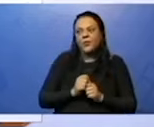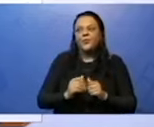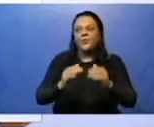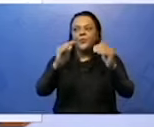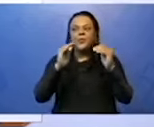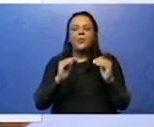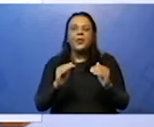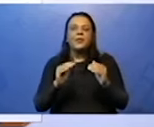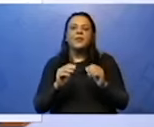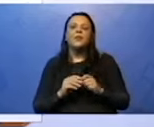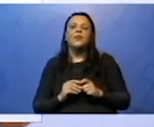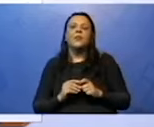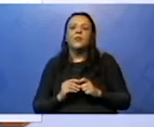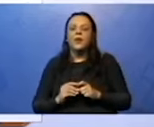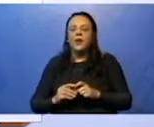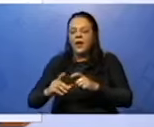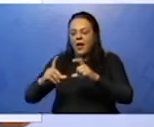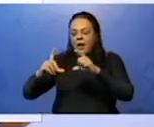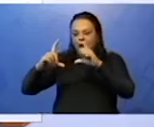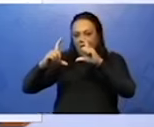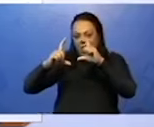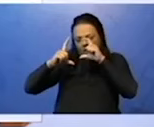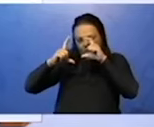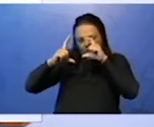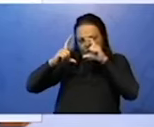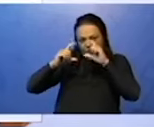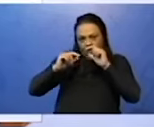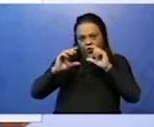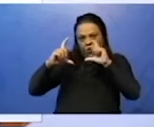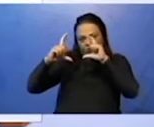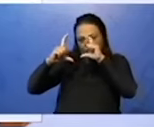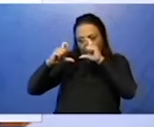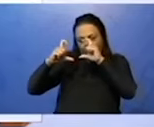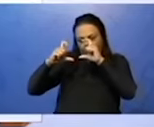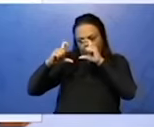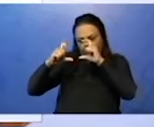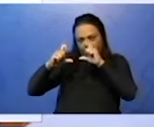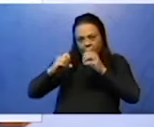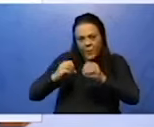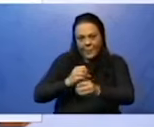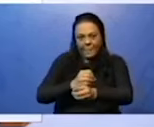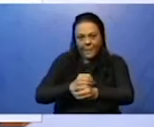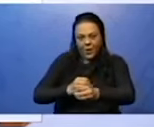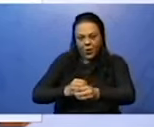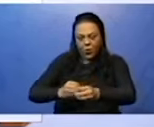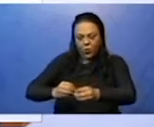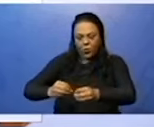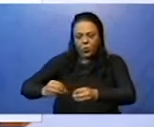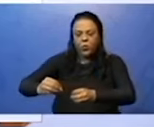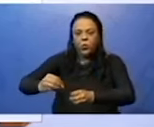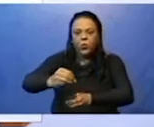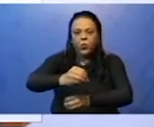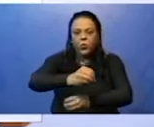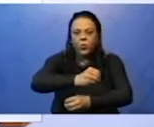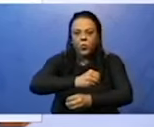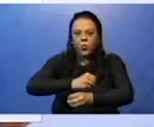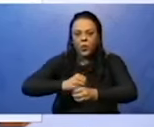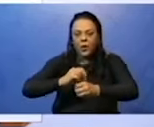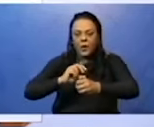Quem fotografou? Alguém fotografou. Certo? Aquelas fotos foram feitas por alguém. Mas eu sei